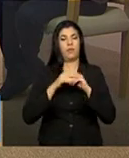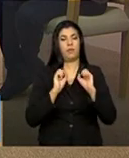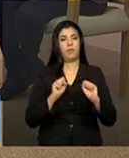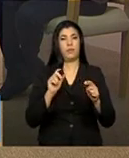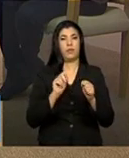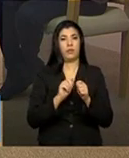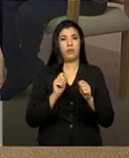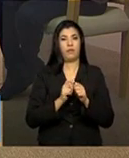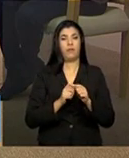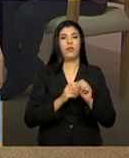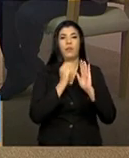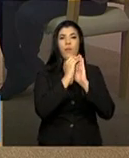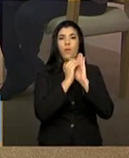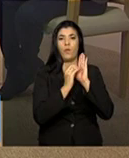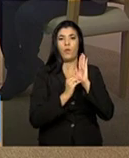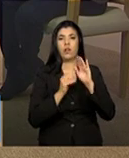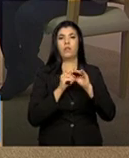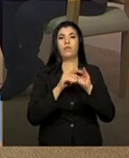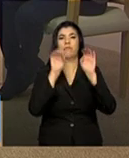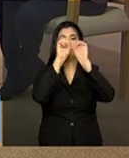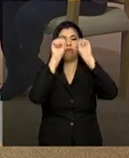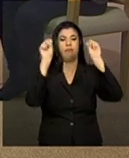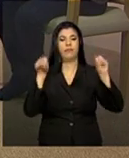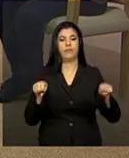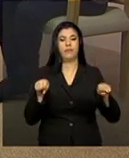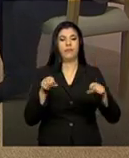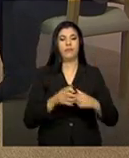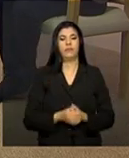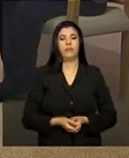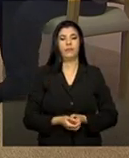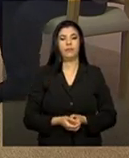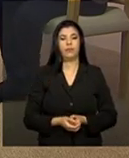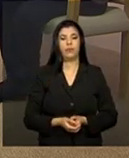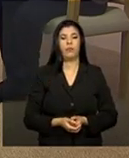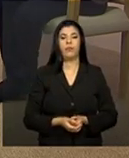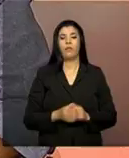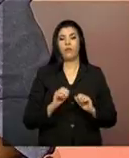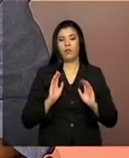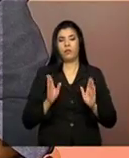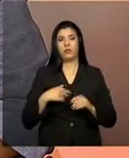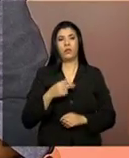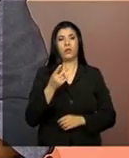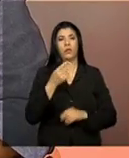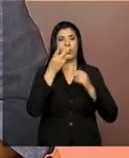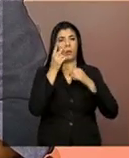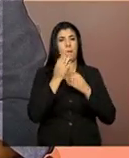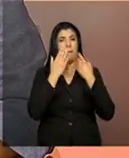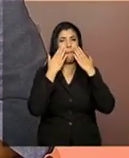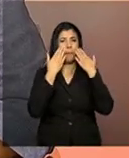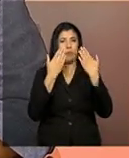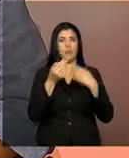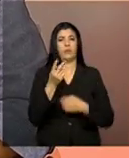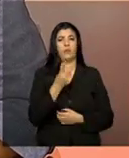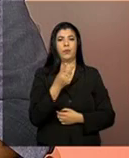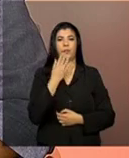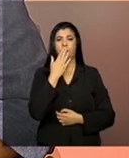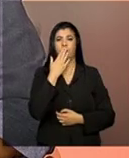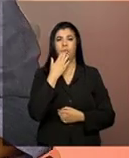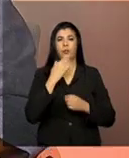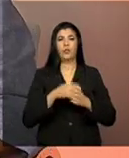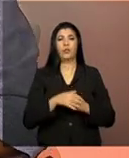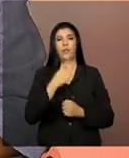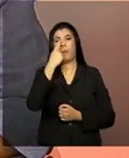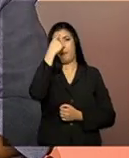ser feitas no prontuário eletrônico. Bom, você falou aí de dois perfis de senha, né, para se ter acesso ao prontuário